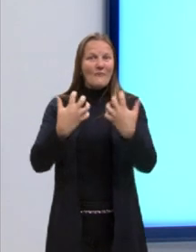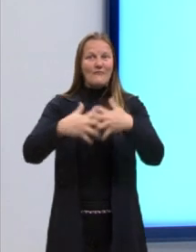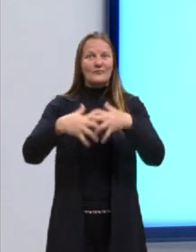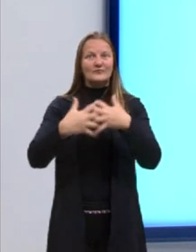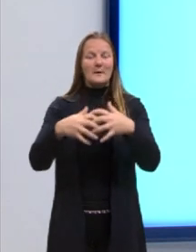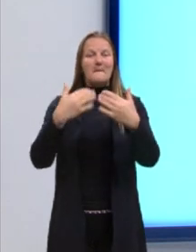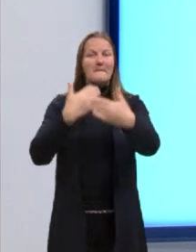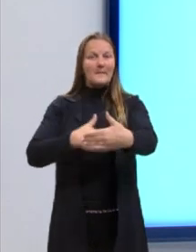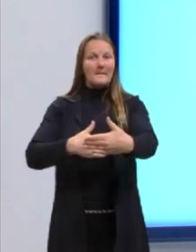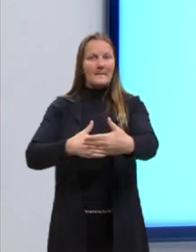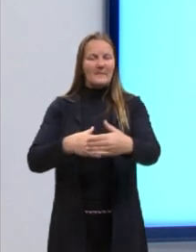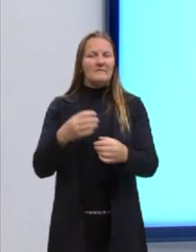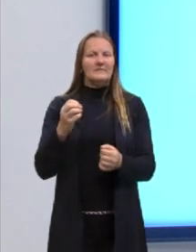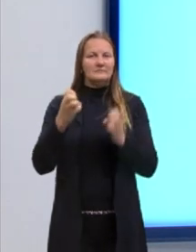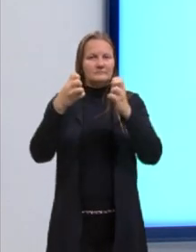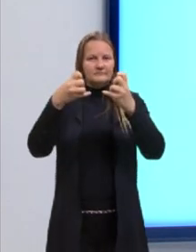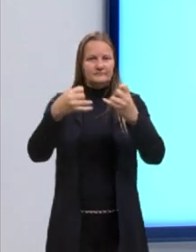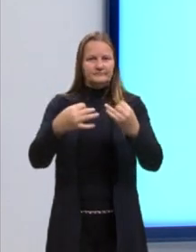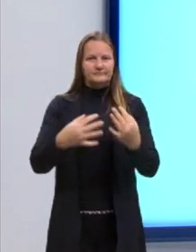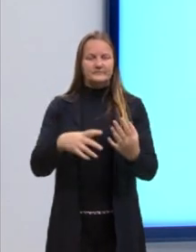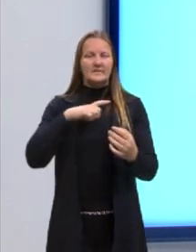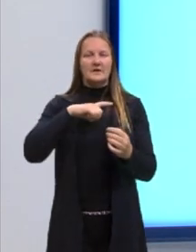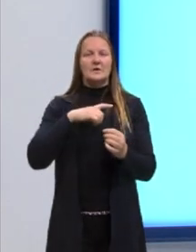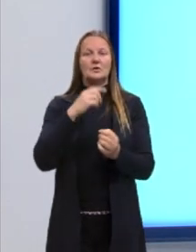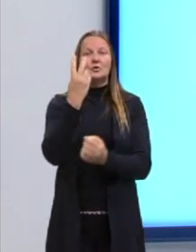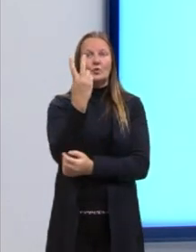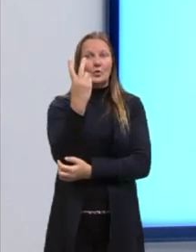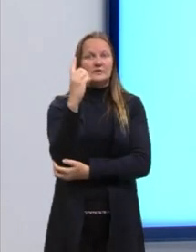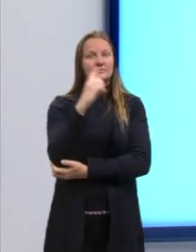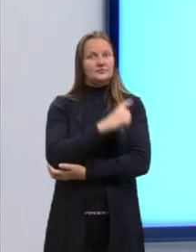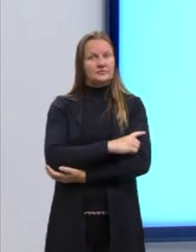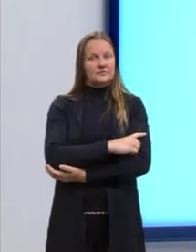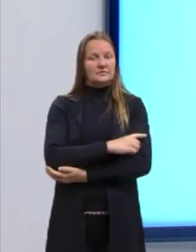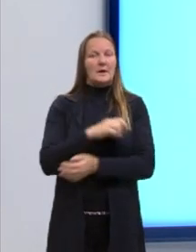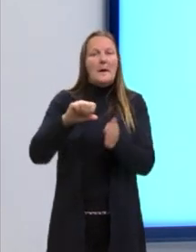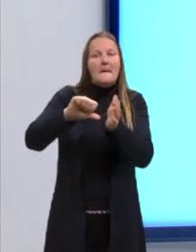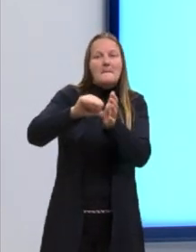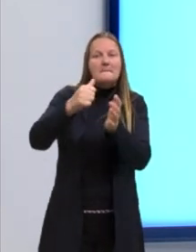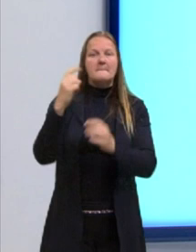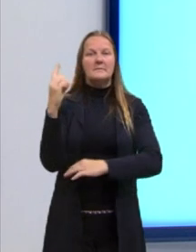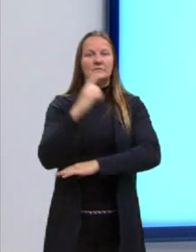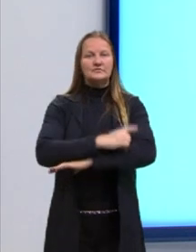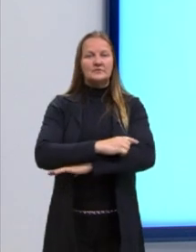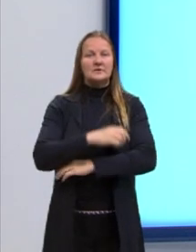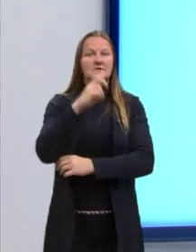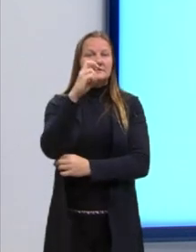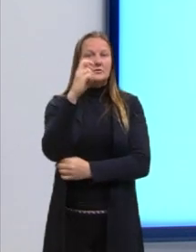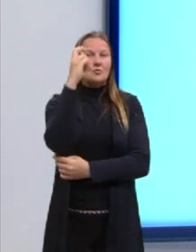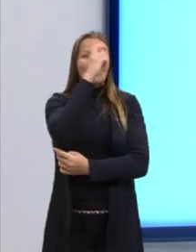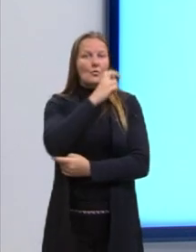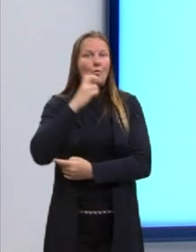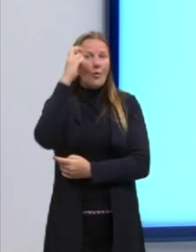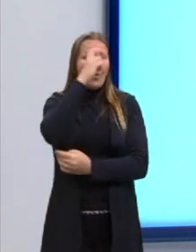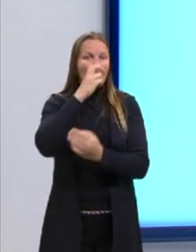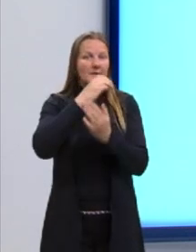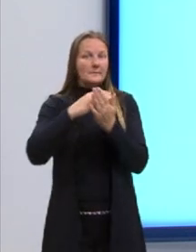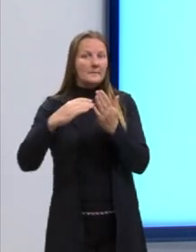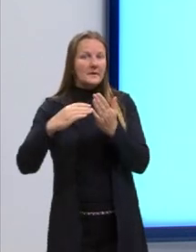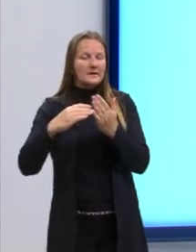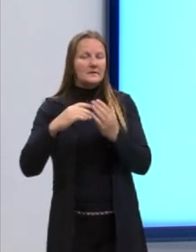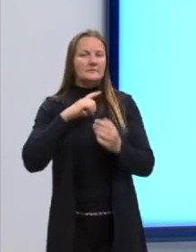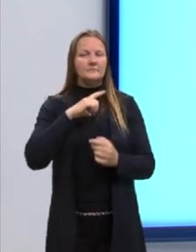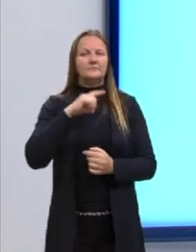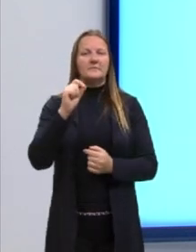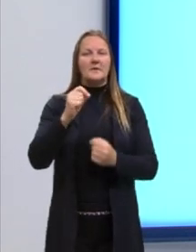ali a prova do Enem? Ela é feita em dois dias, sendo o primeiro dia com cinco horas e meia, onde a gente vai